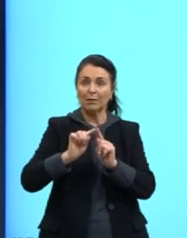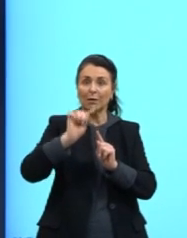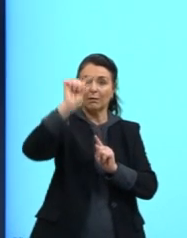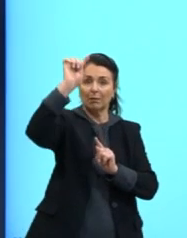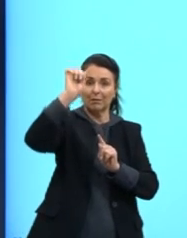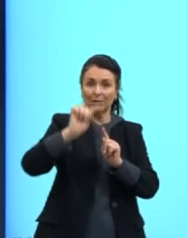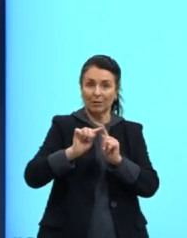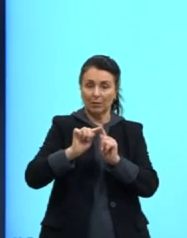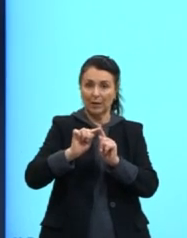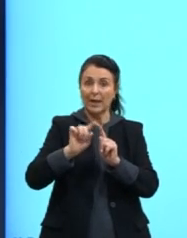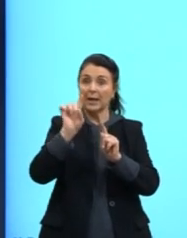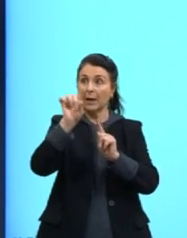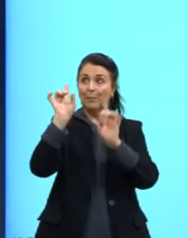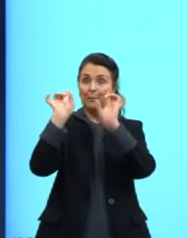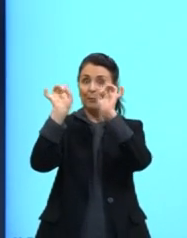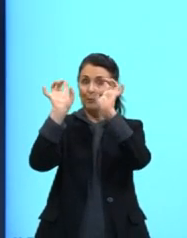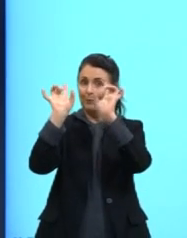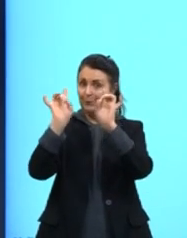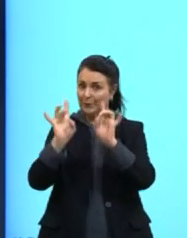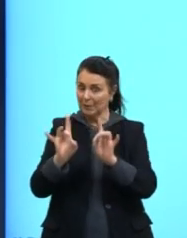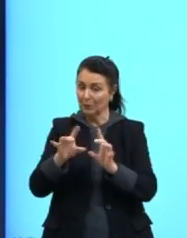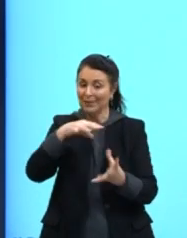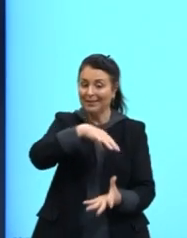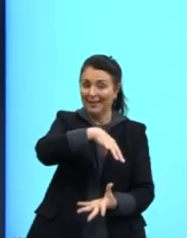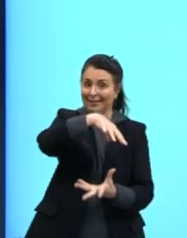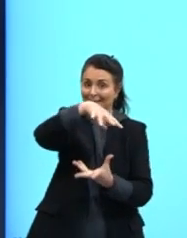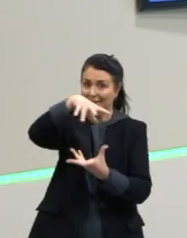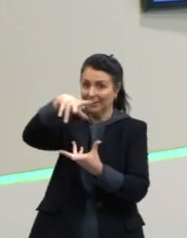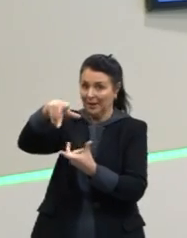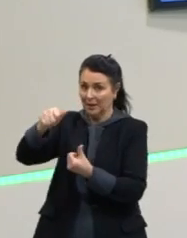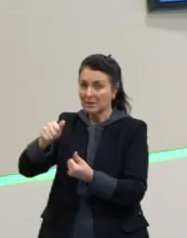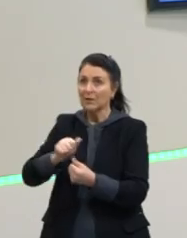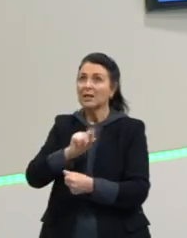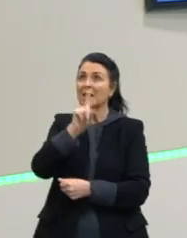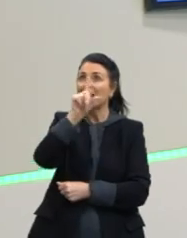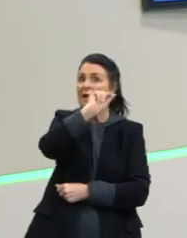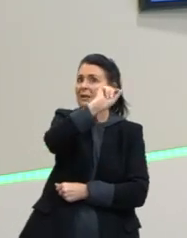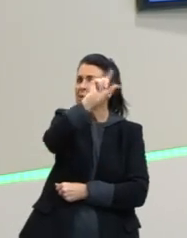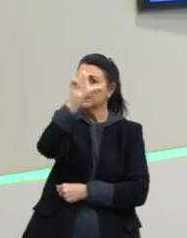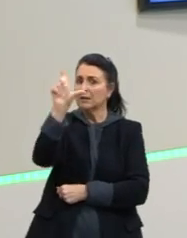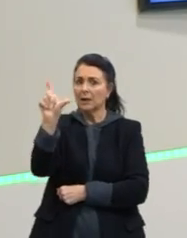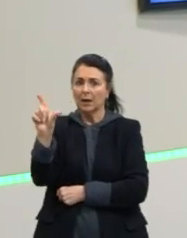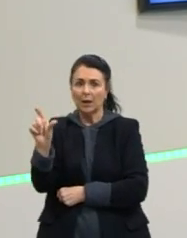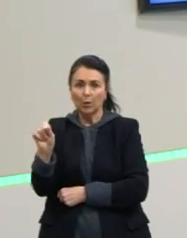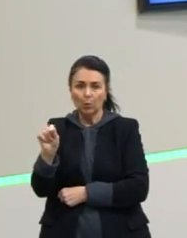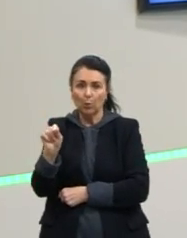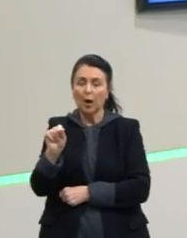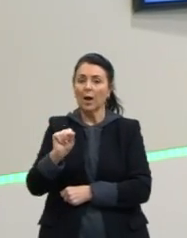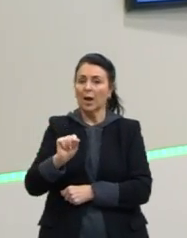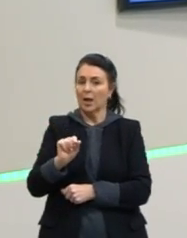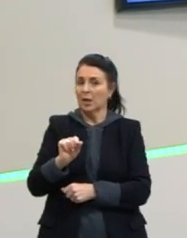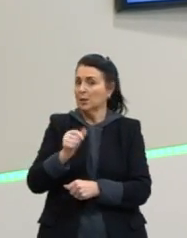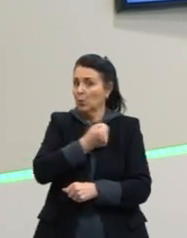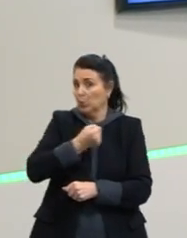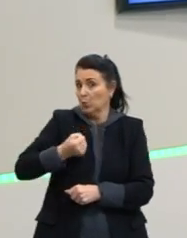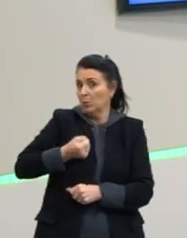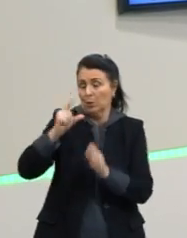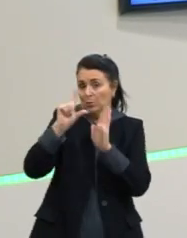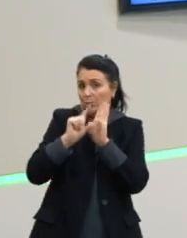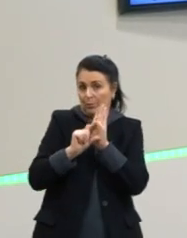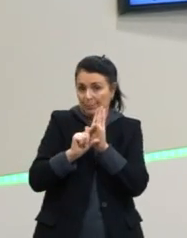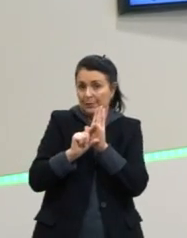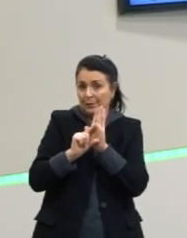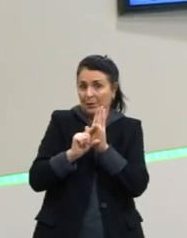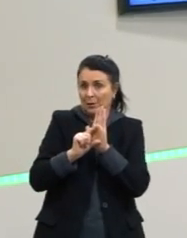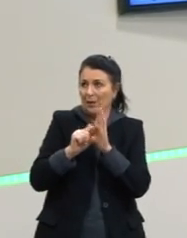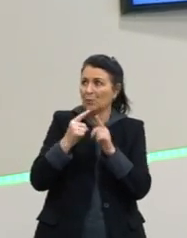esse valor aqui, ele é específico da Terra. Então, se a gente estivesse na Lua, por exemplo, esse valor é muito menor, tá? Quer dizer que